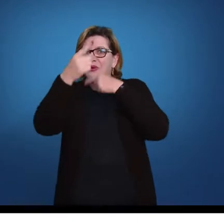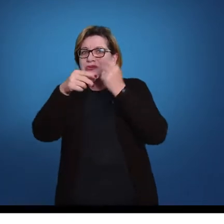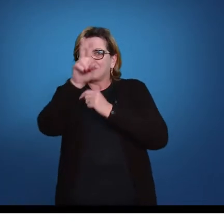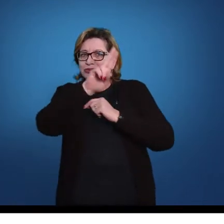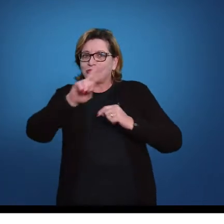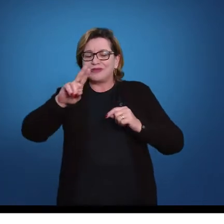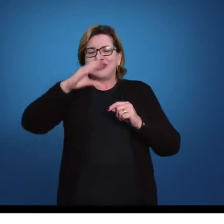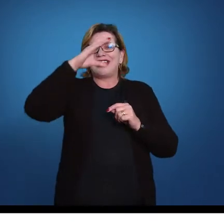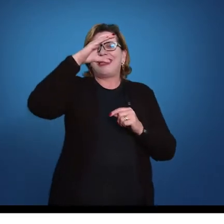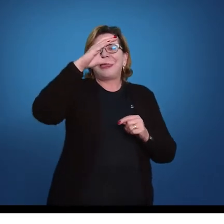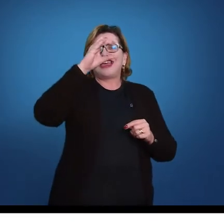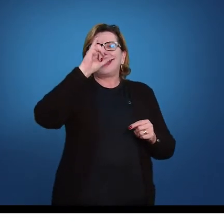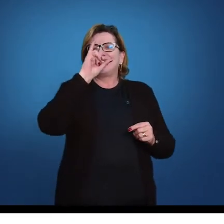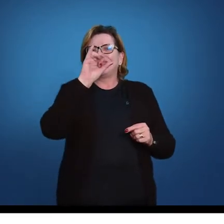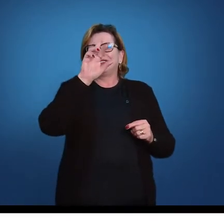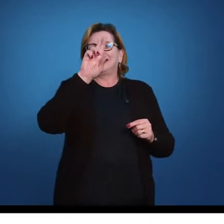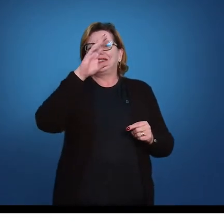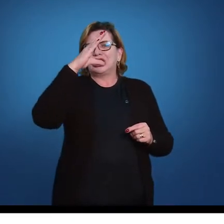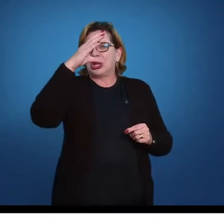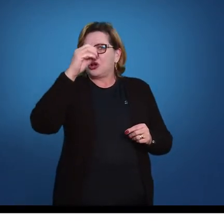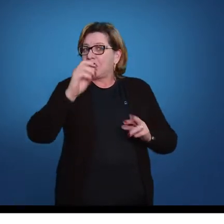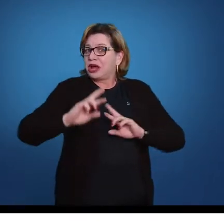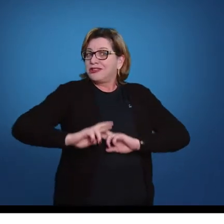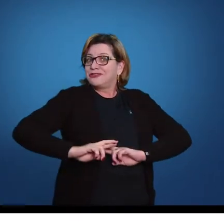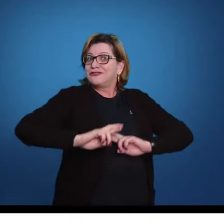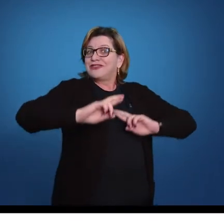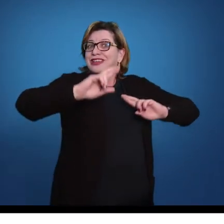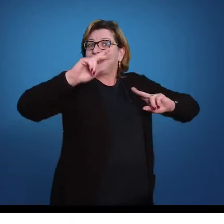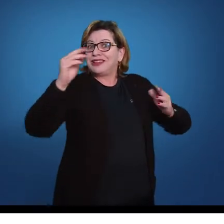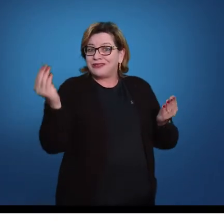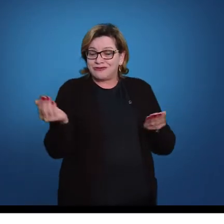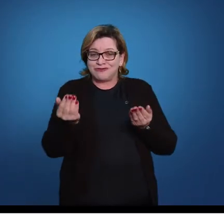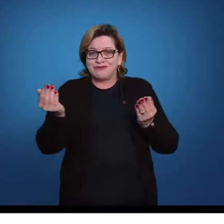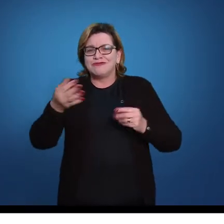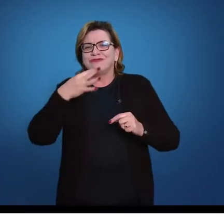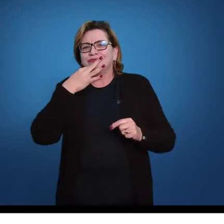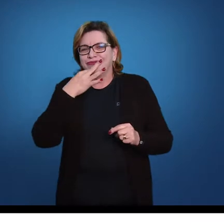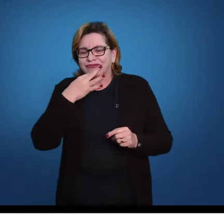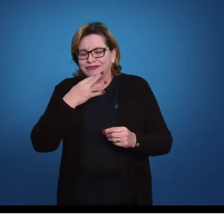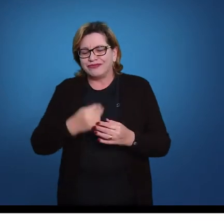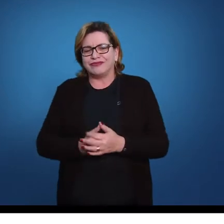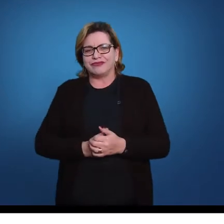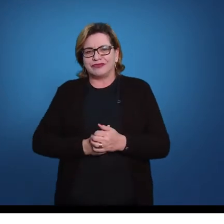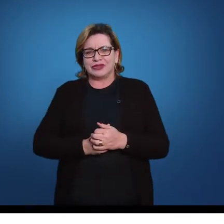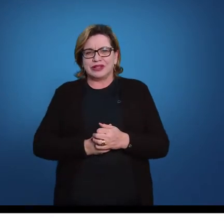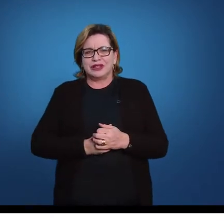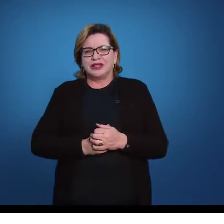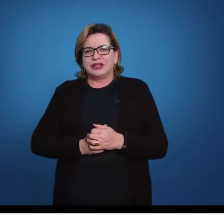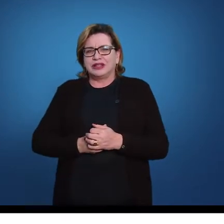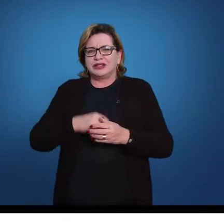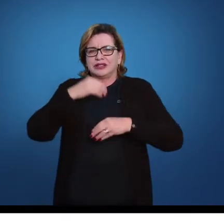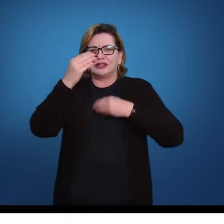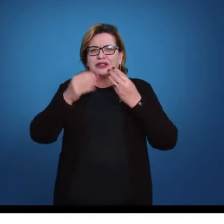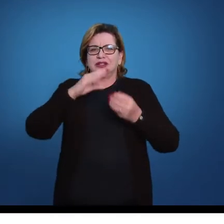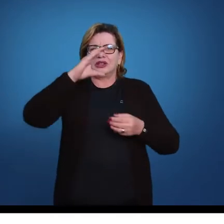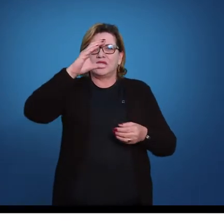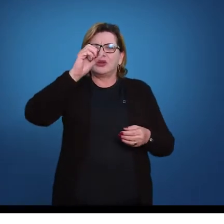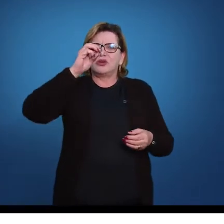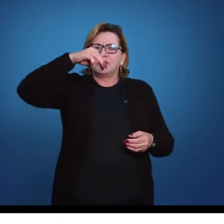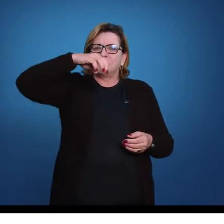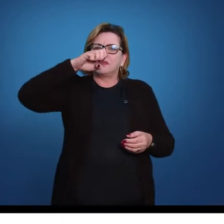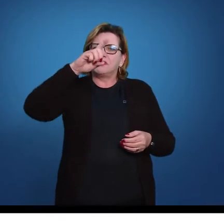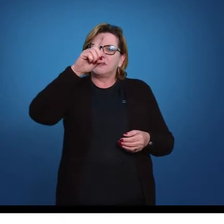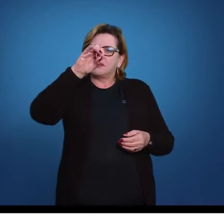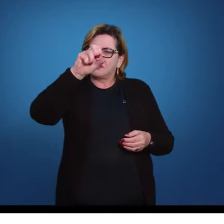mas que pouco tem a ver com o circo moderno que hoje nós conhecemos. A comédia de l'arte também